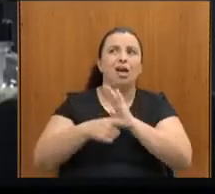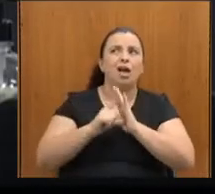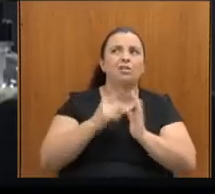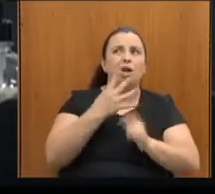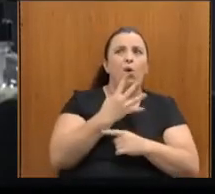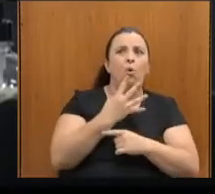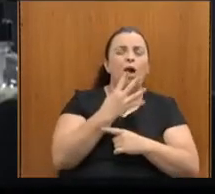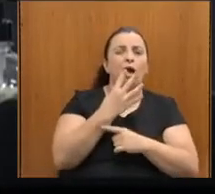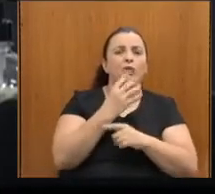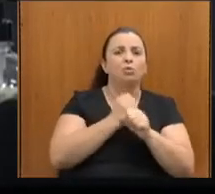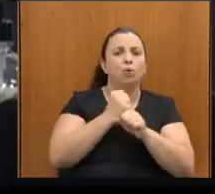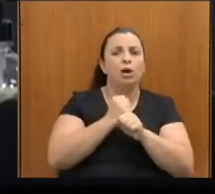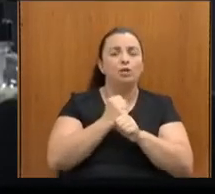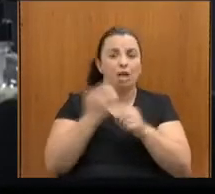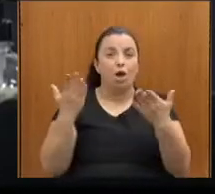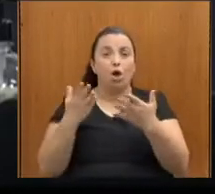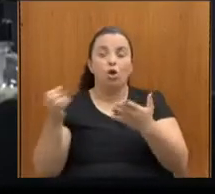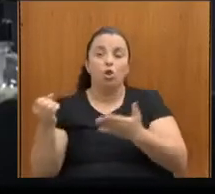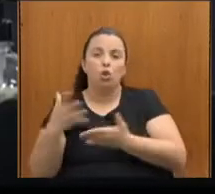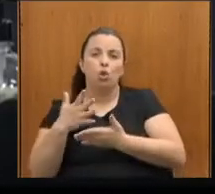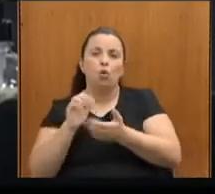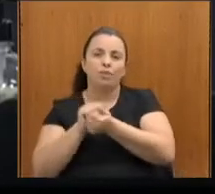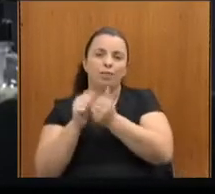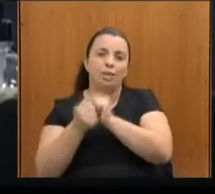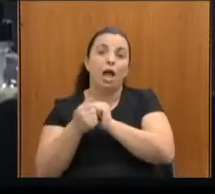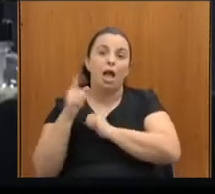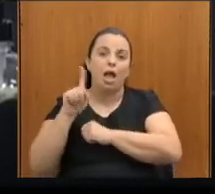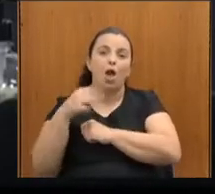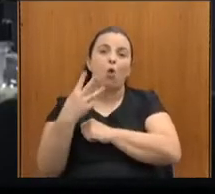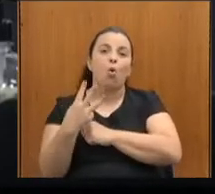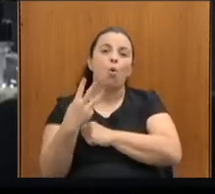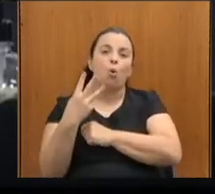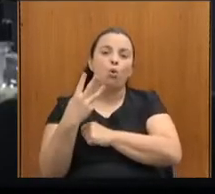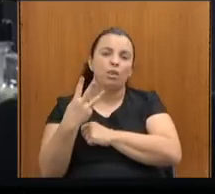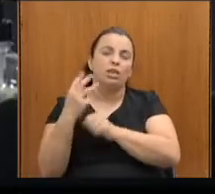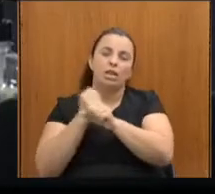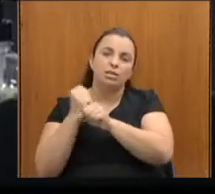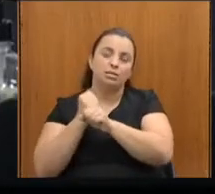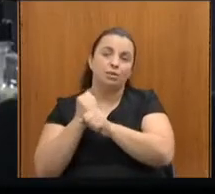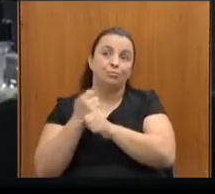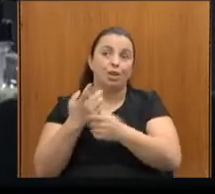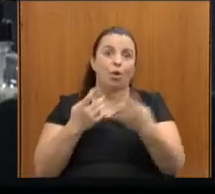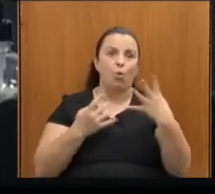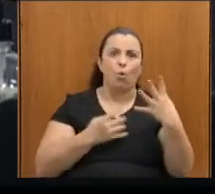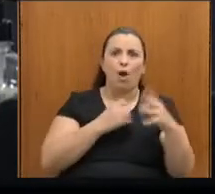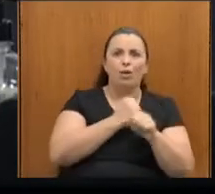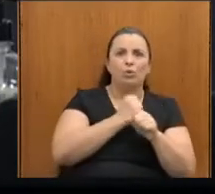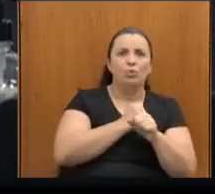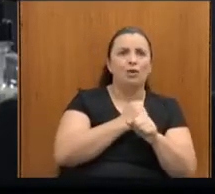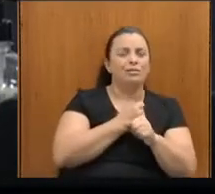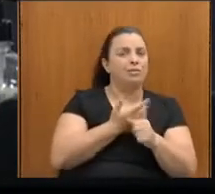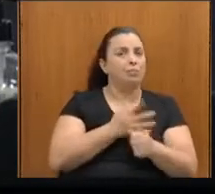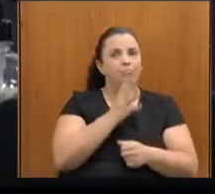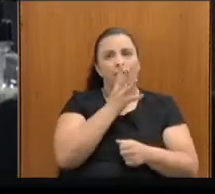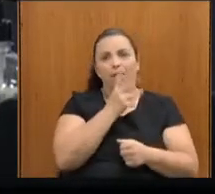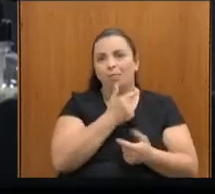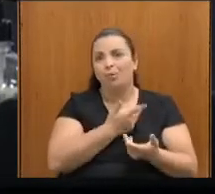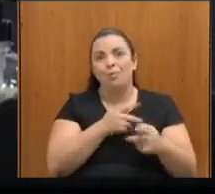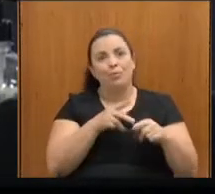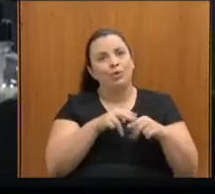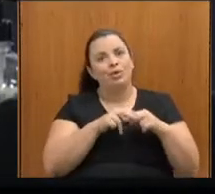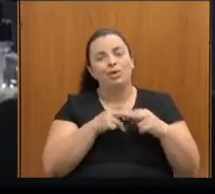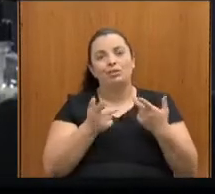um carro, quatro anos, você ficar com um carro ali também é um tempo muito grande, pela questão da manutenção do carro,